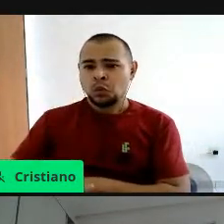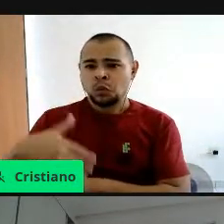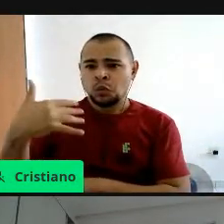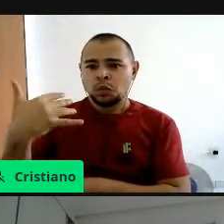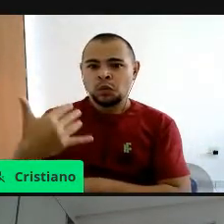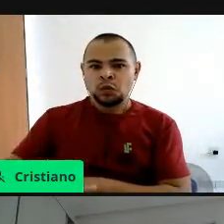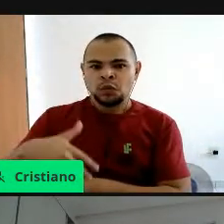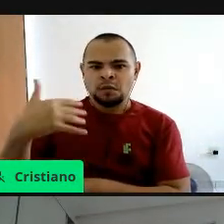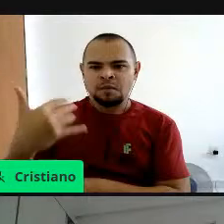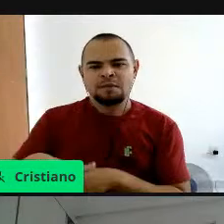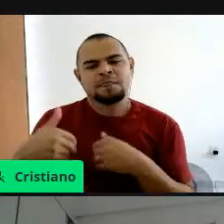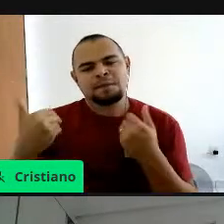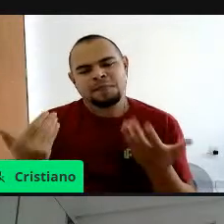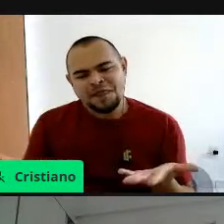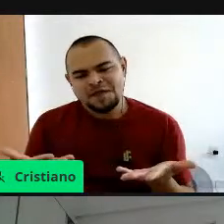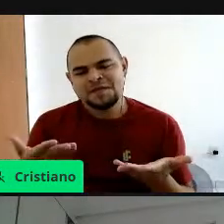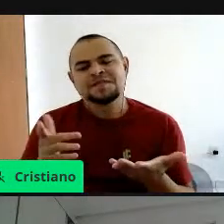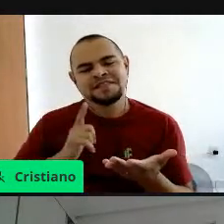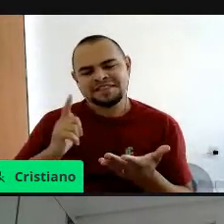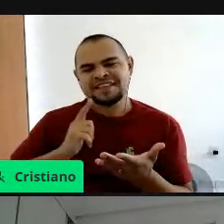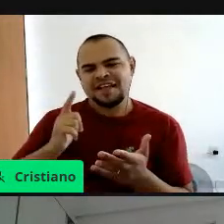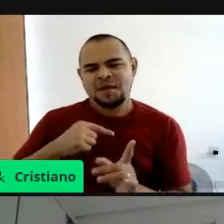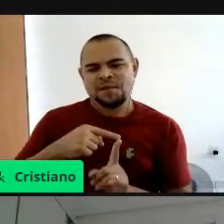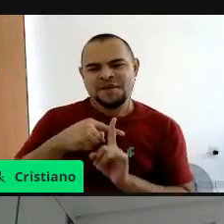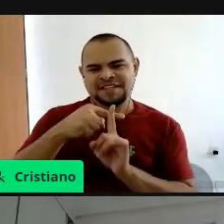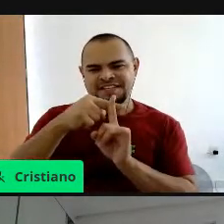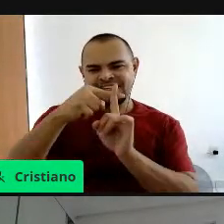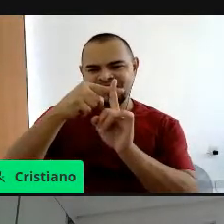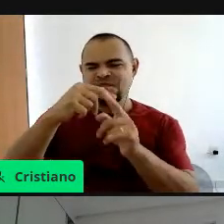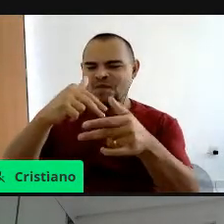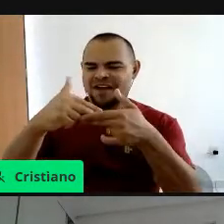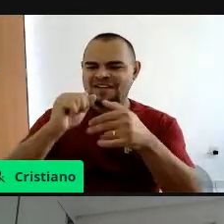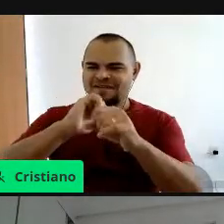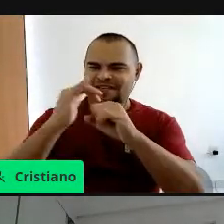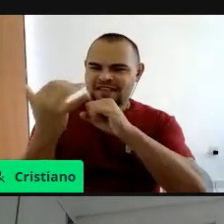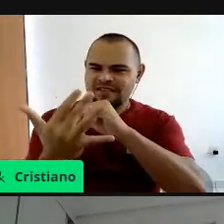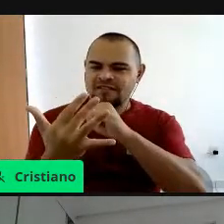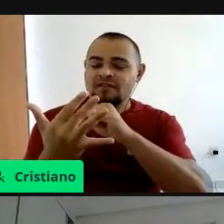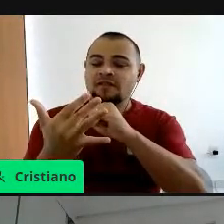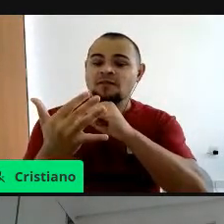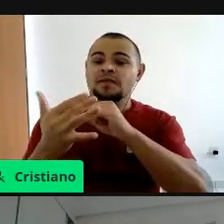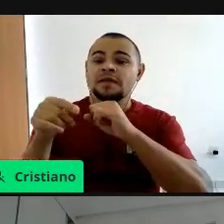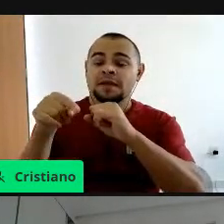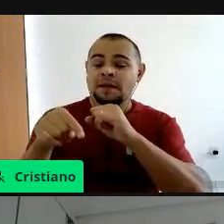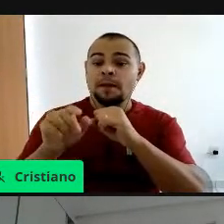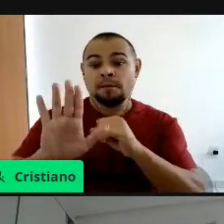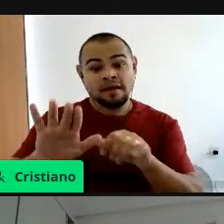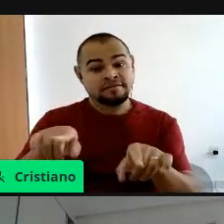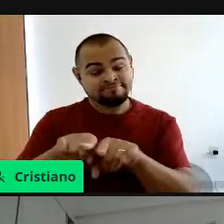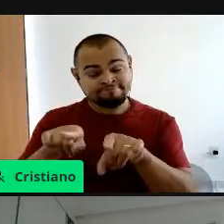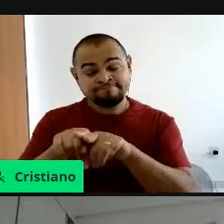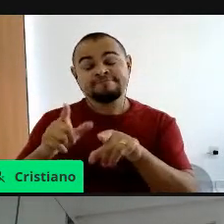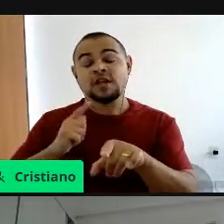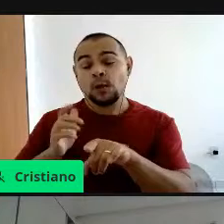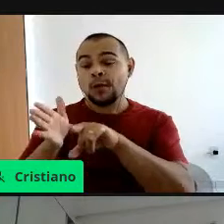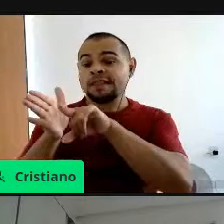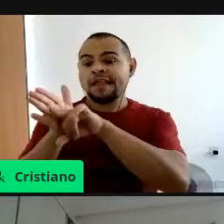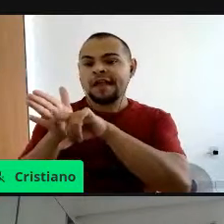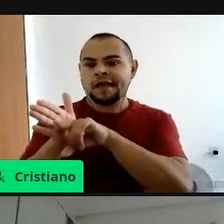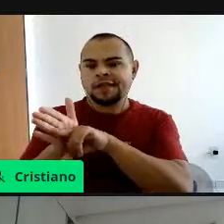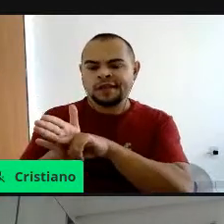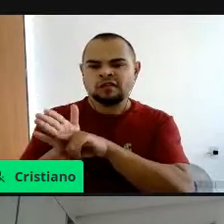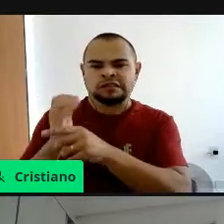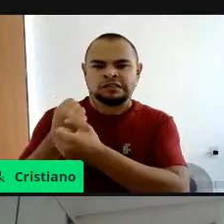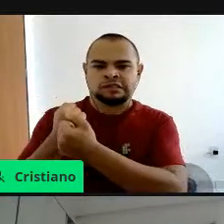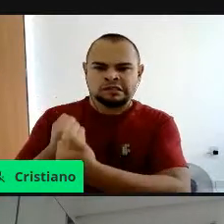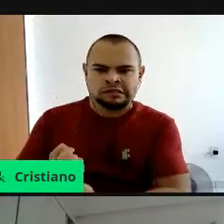né, então, assim, a gente tem o lado positivo dessa pandemia, né, mas, como você disse também, o lado negativo pesa muito, né,